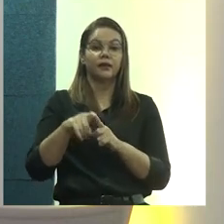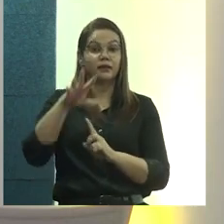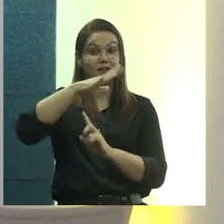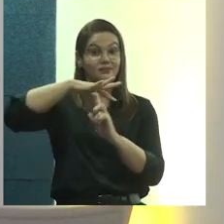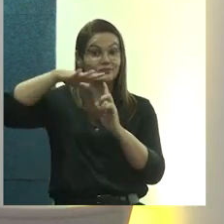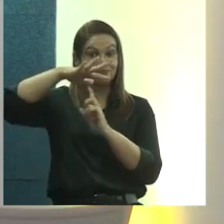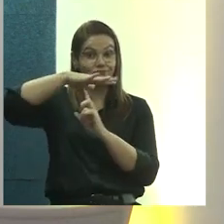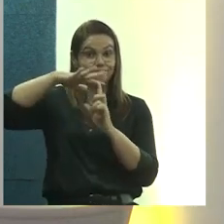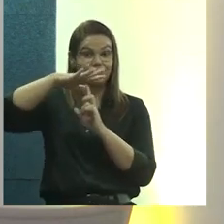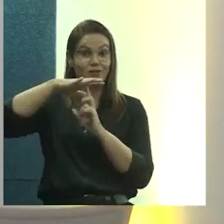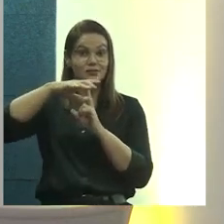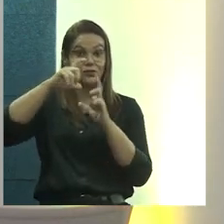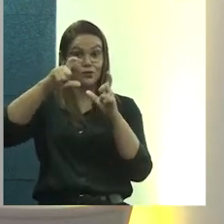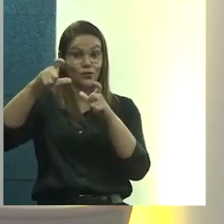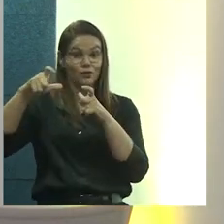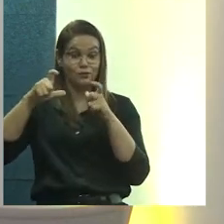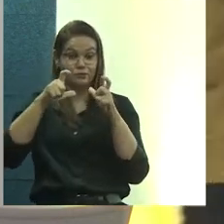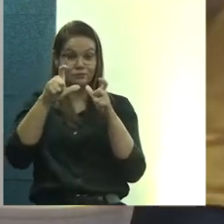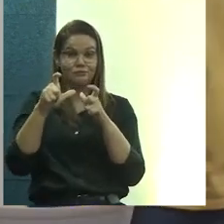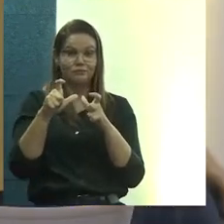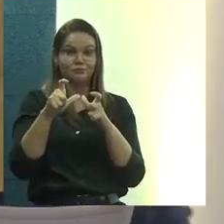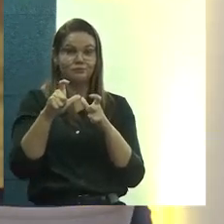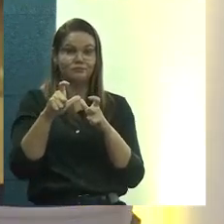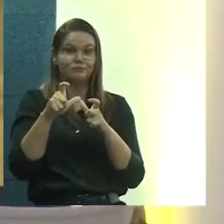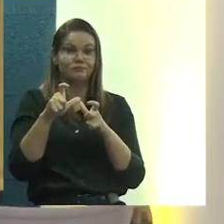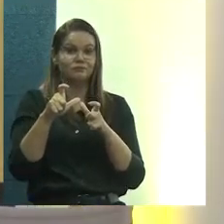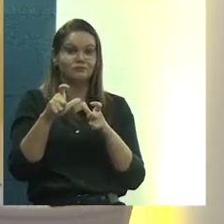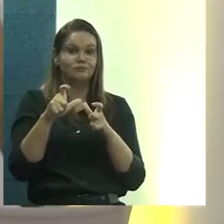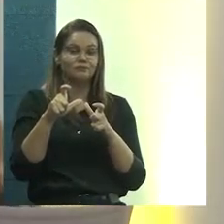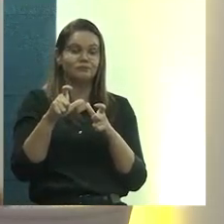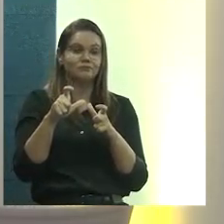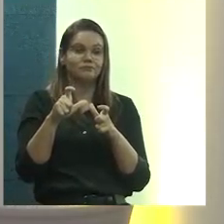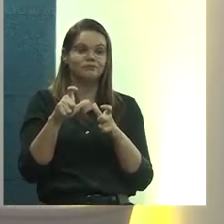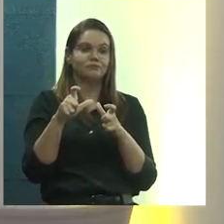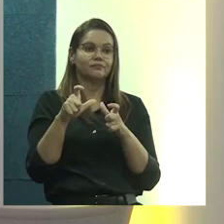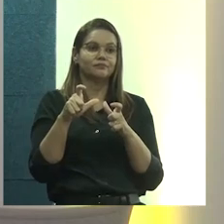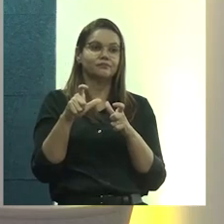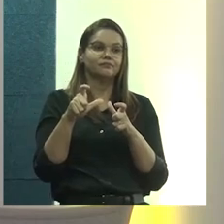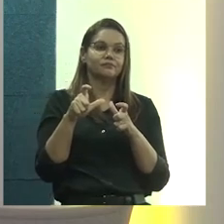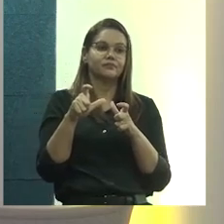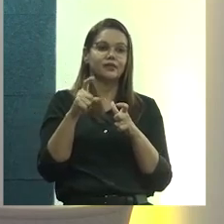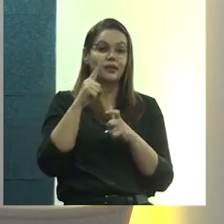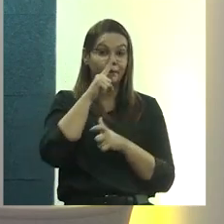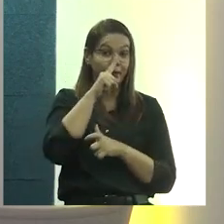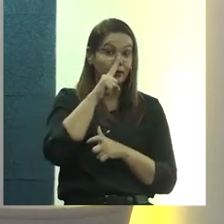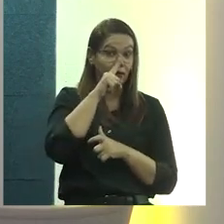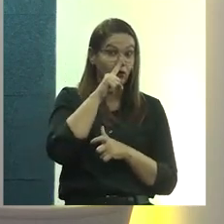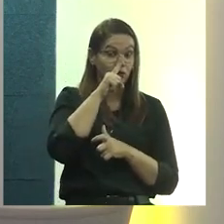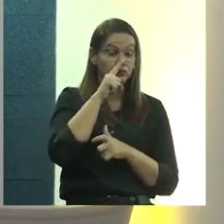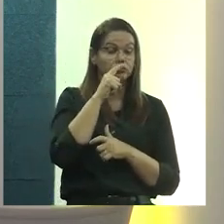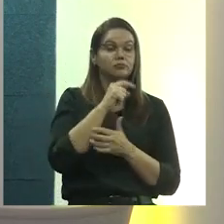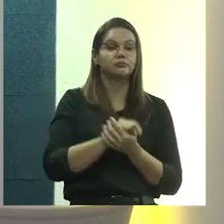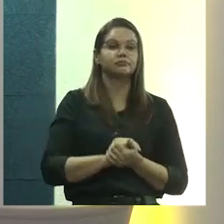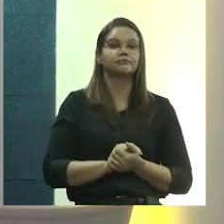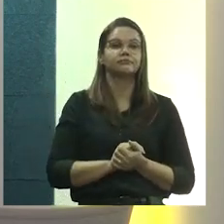ambientais de extrema... de extremo perigo, né?